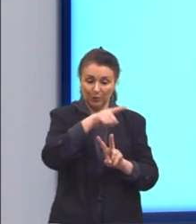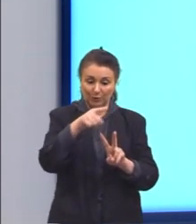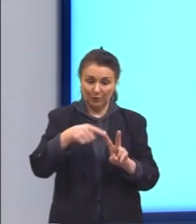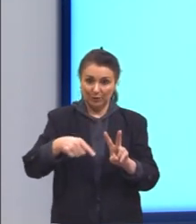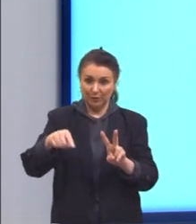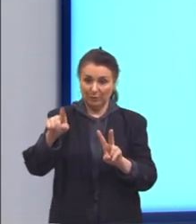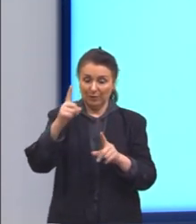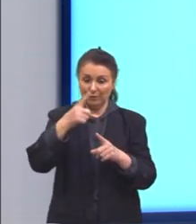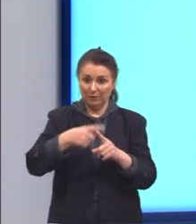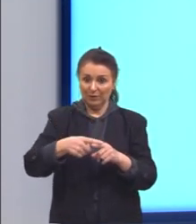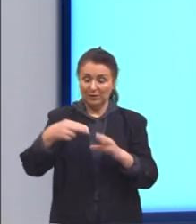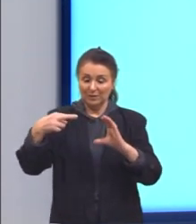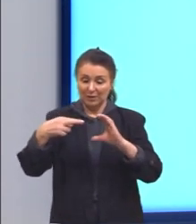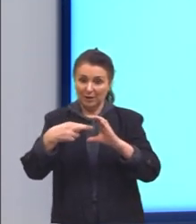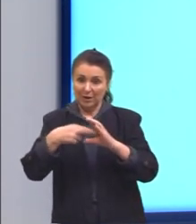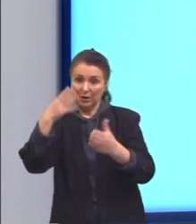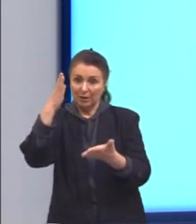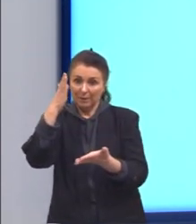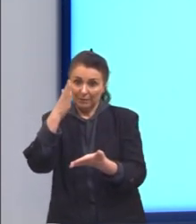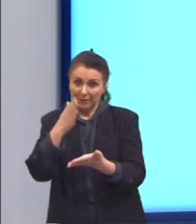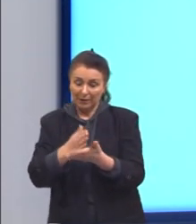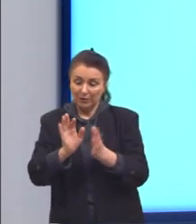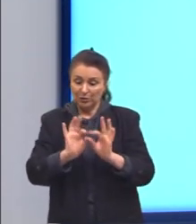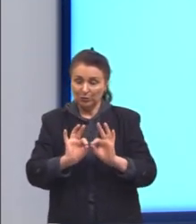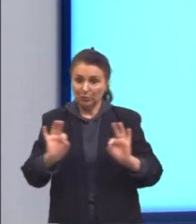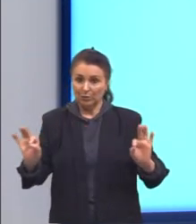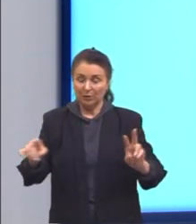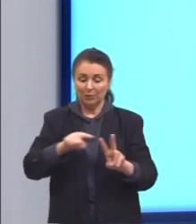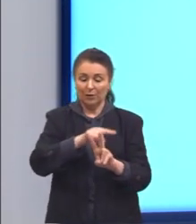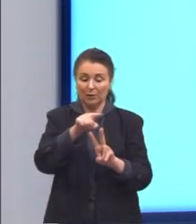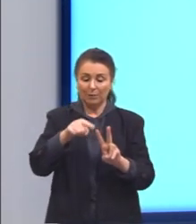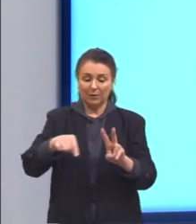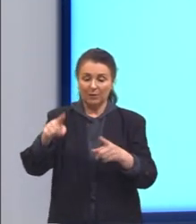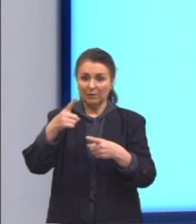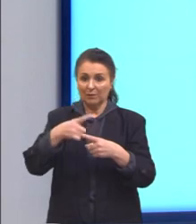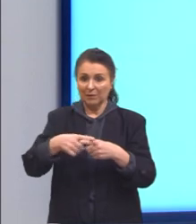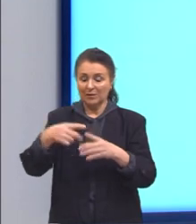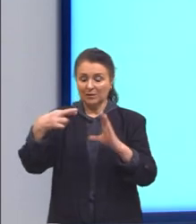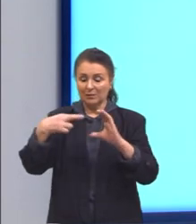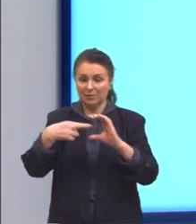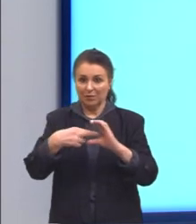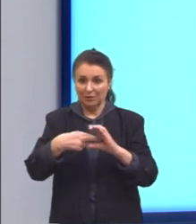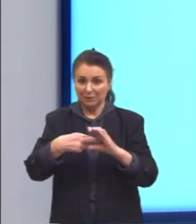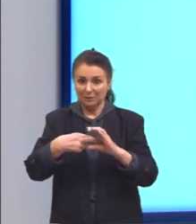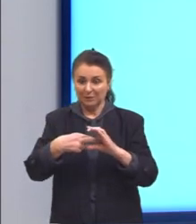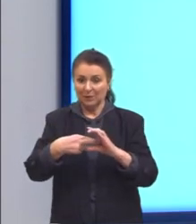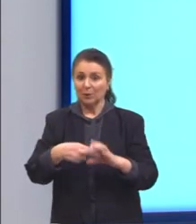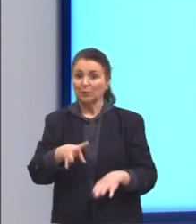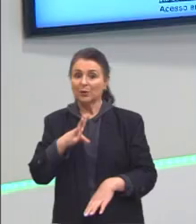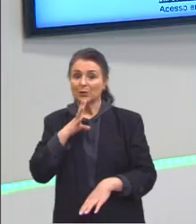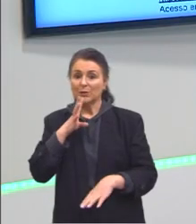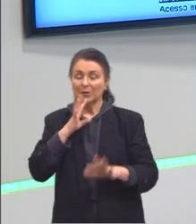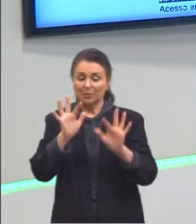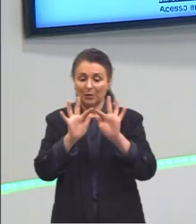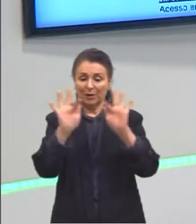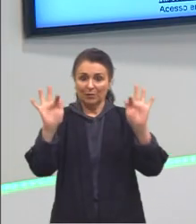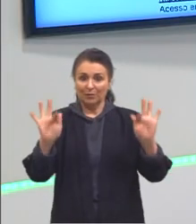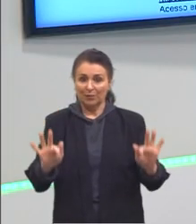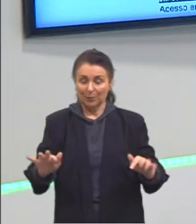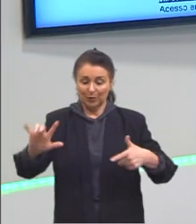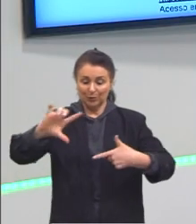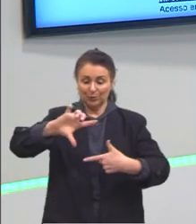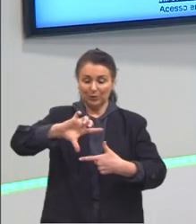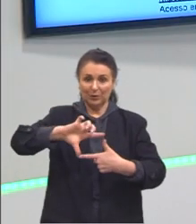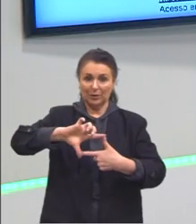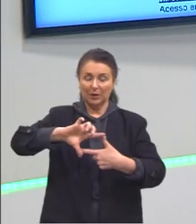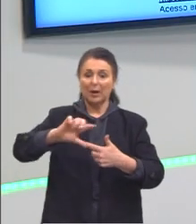raio, a metade do seu comprimento é pi vezes raio. E como nós conhecemos a fórmula de um retângulo,